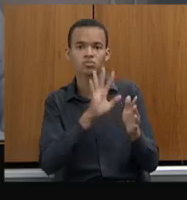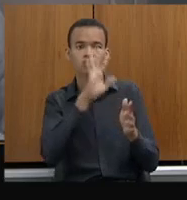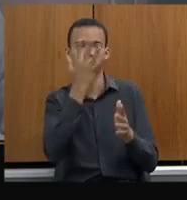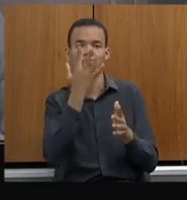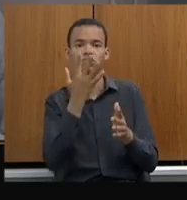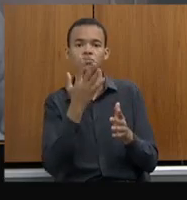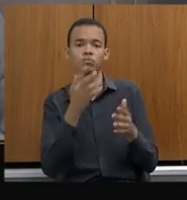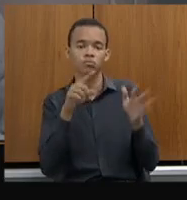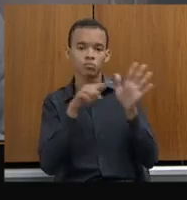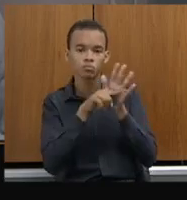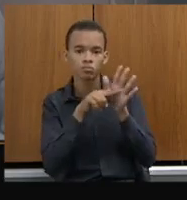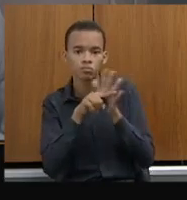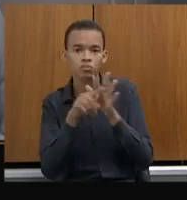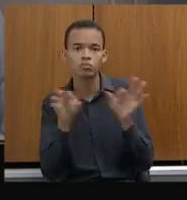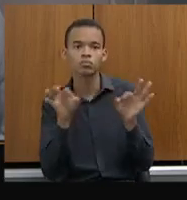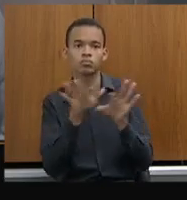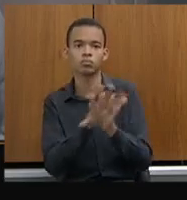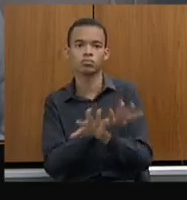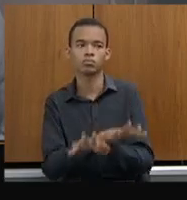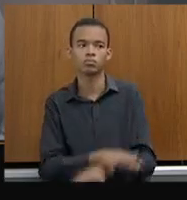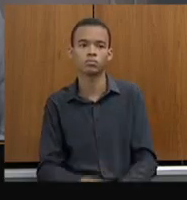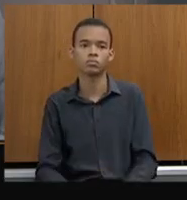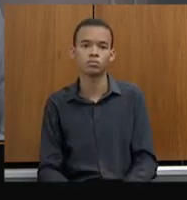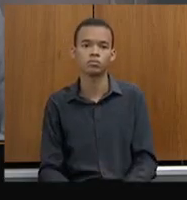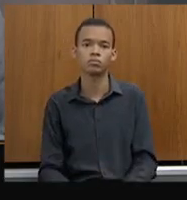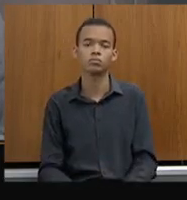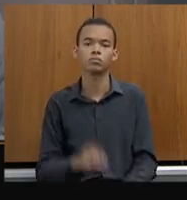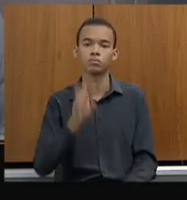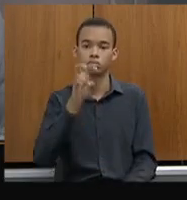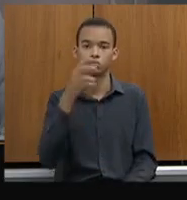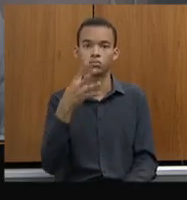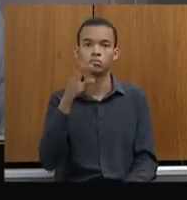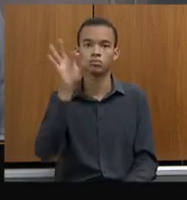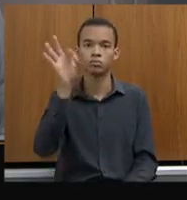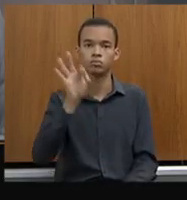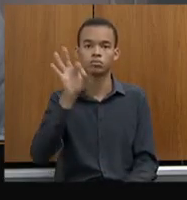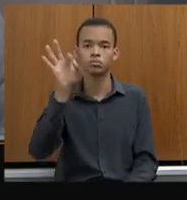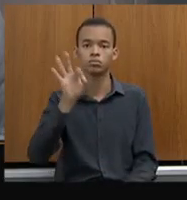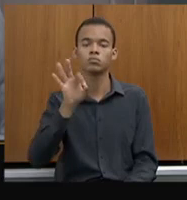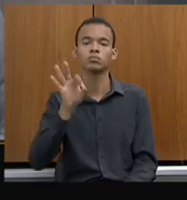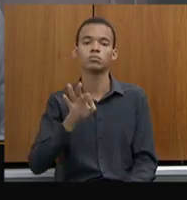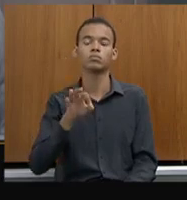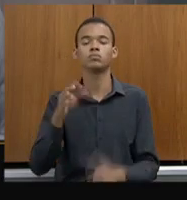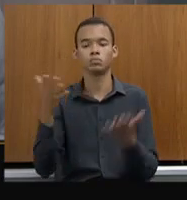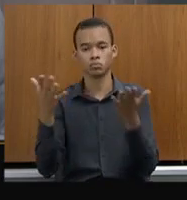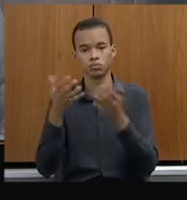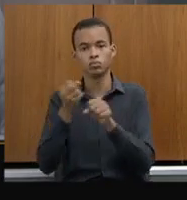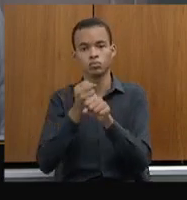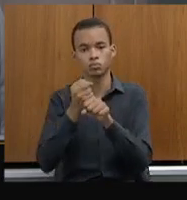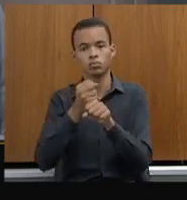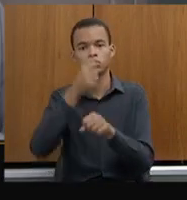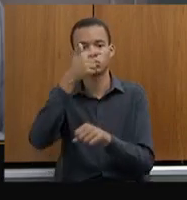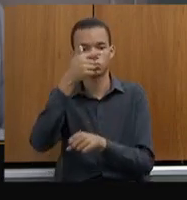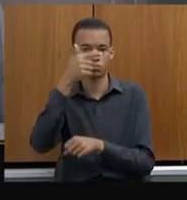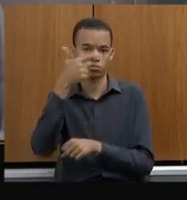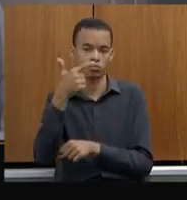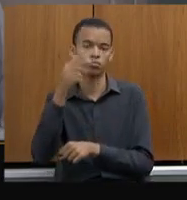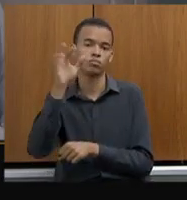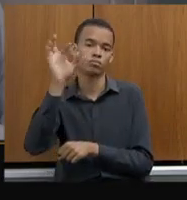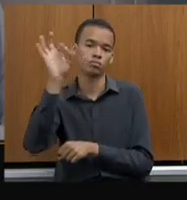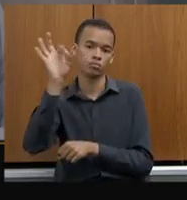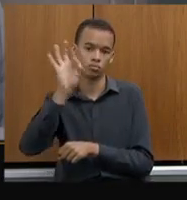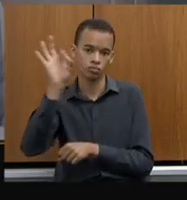tivemos 74,5% e, nesse ano, estamos nos 72,2% até